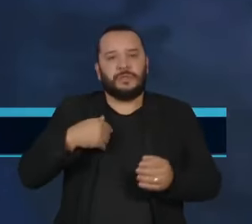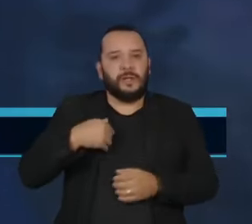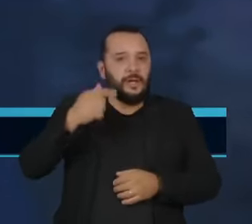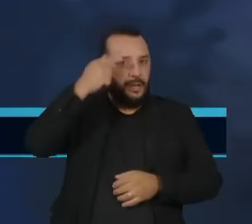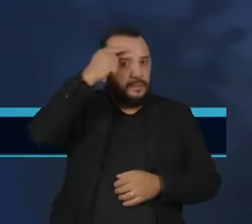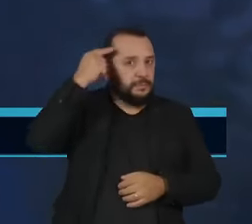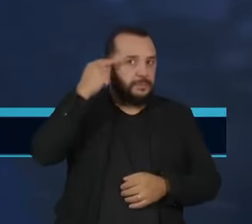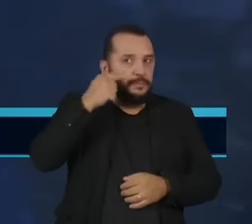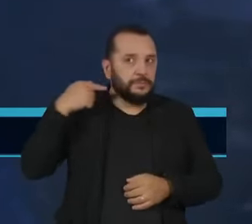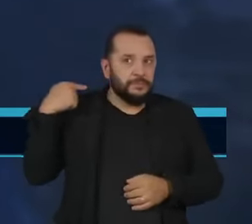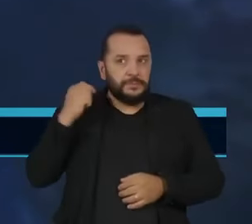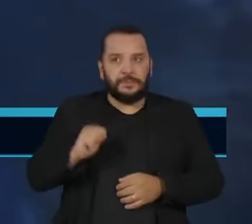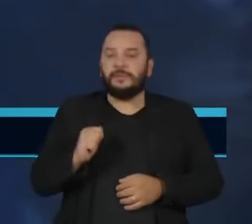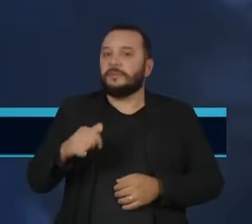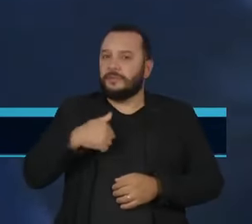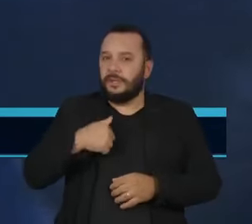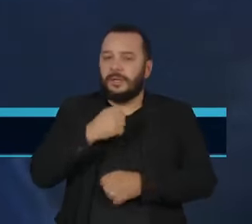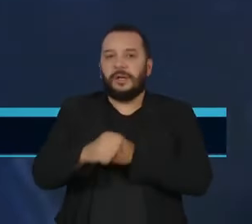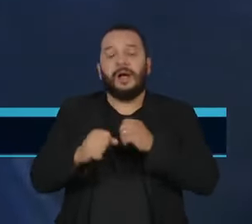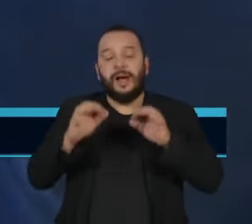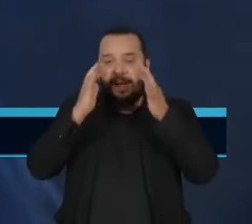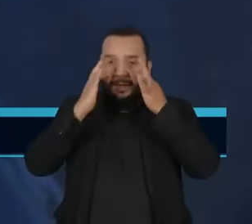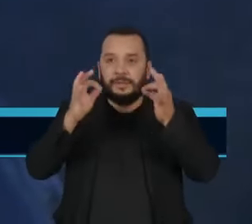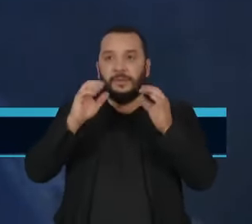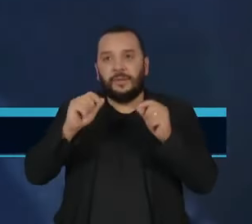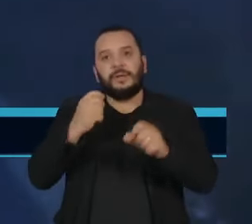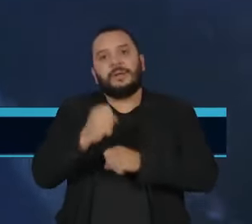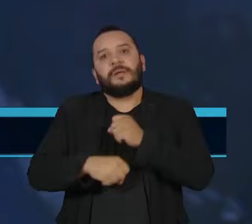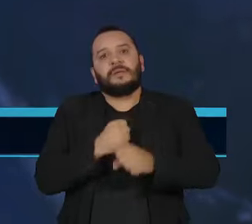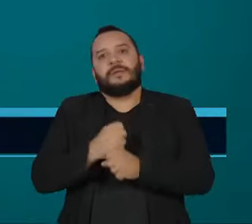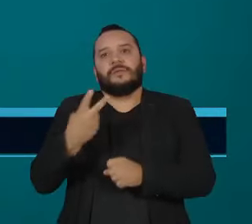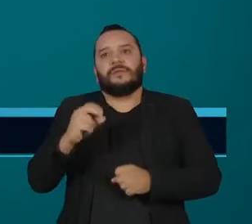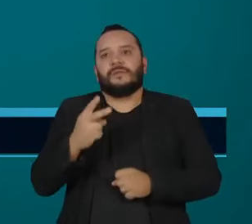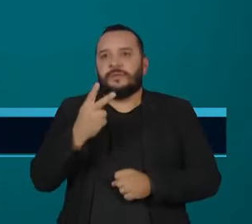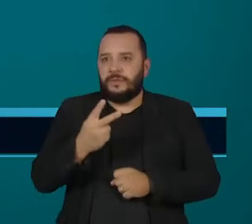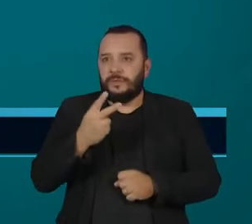2024 deve ser o ano mais quente já registrado na história.